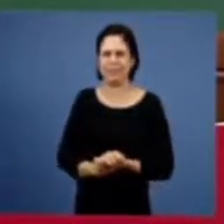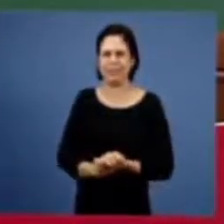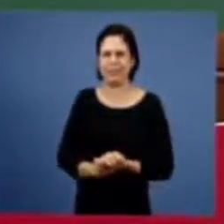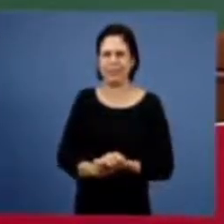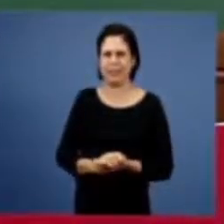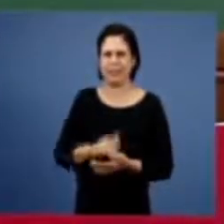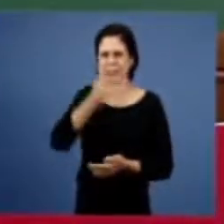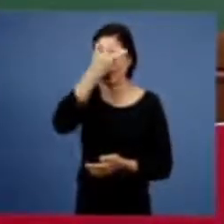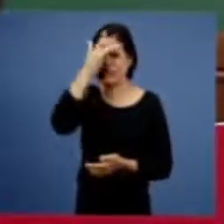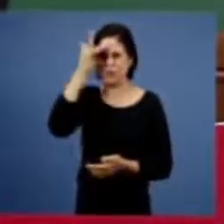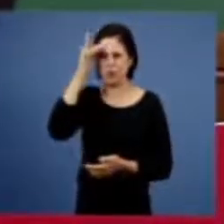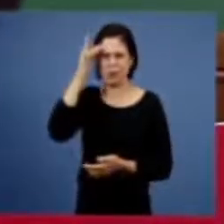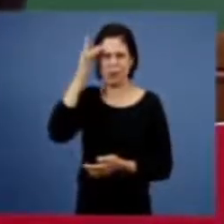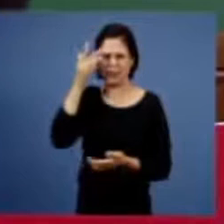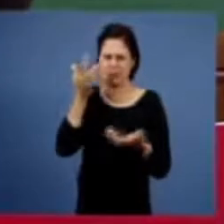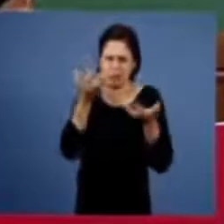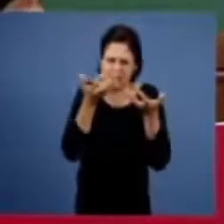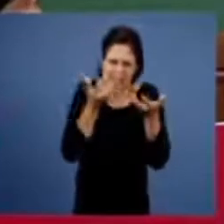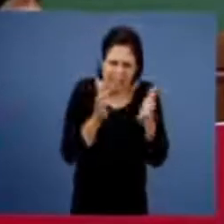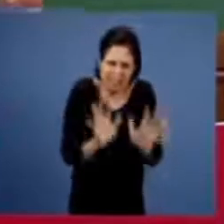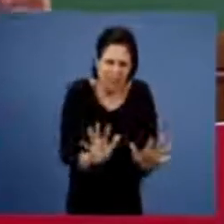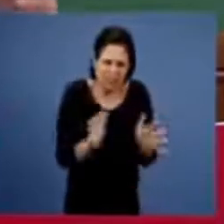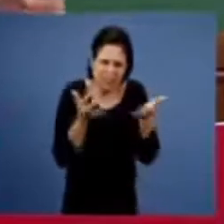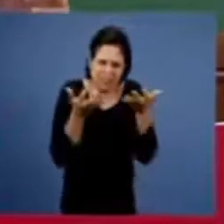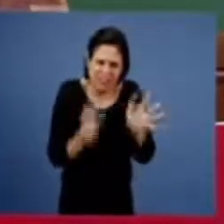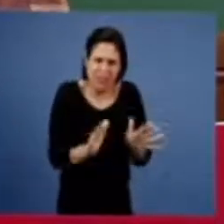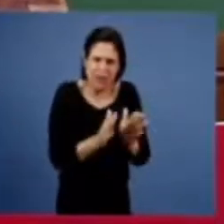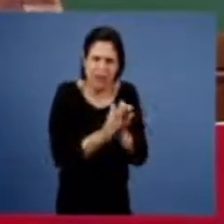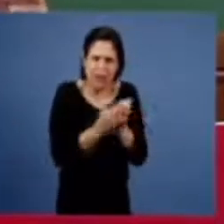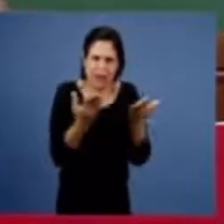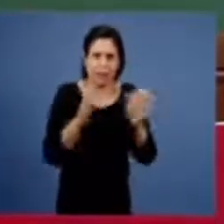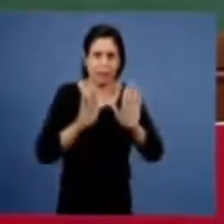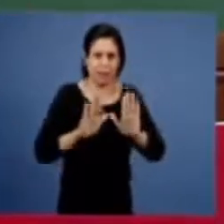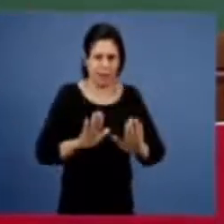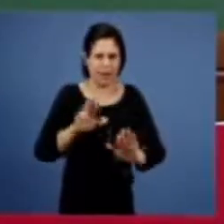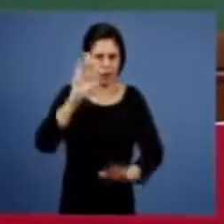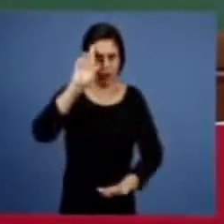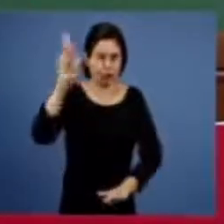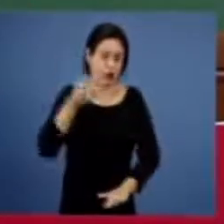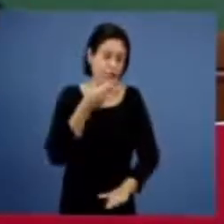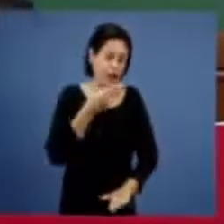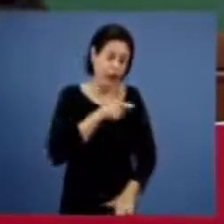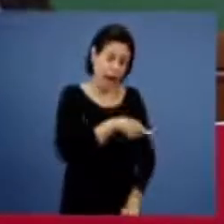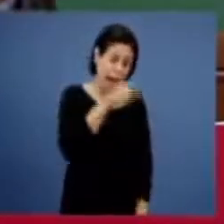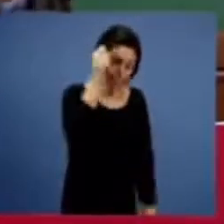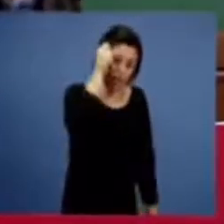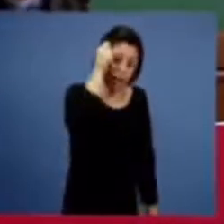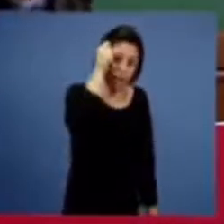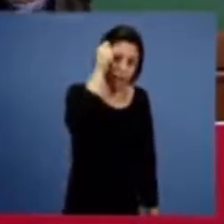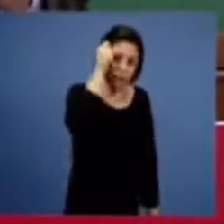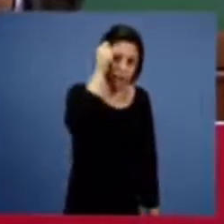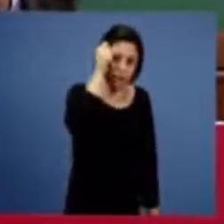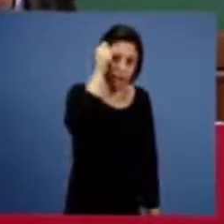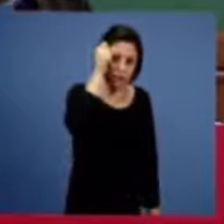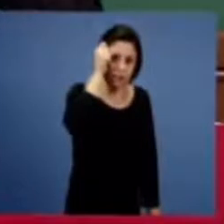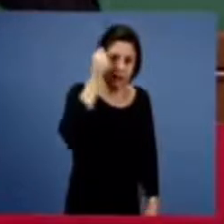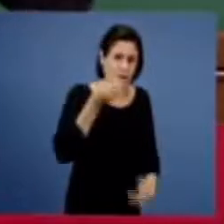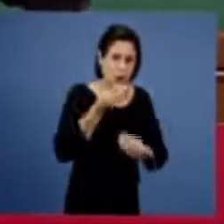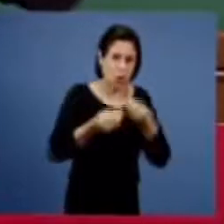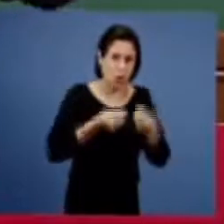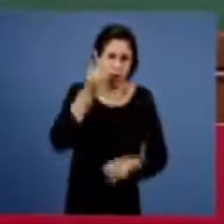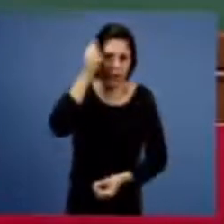homem a palavra e só arrepende-te e o arrependimento